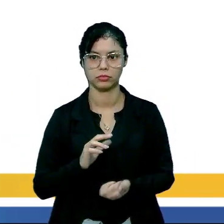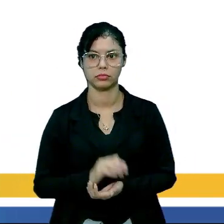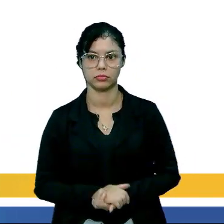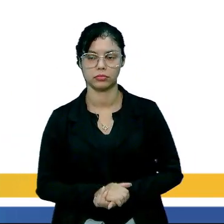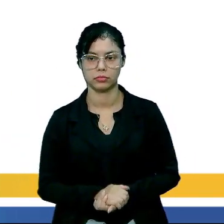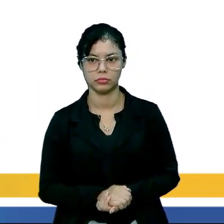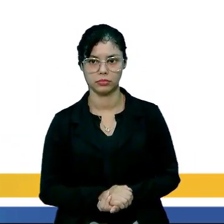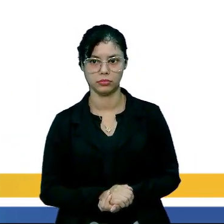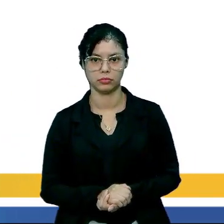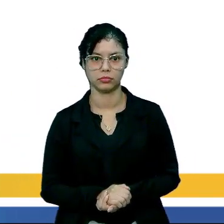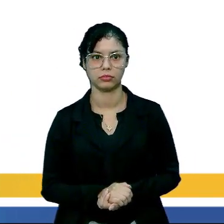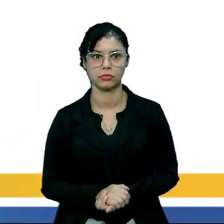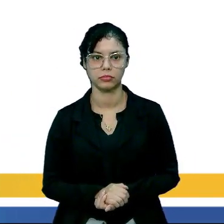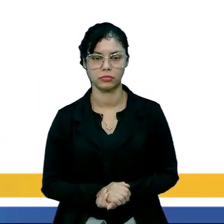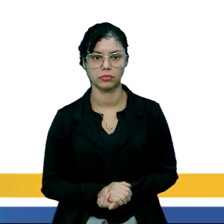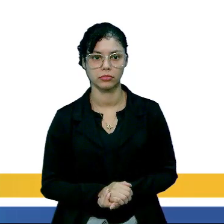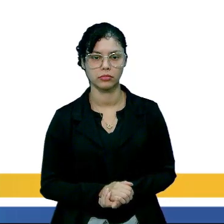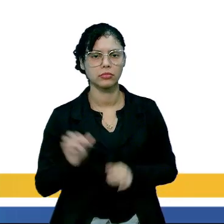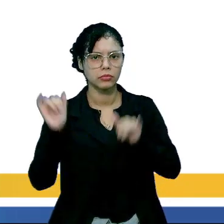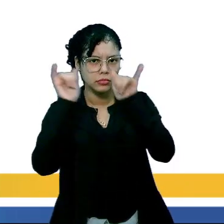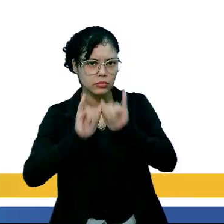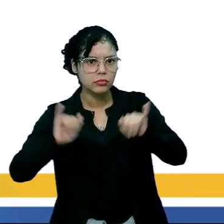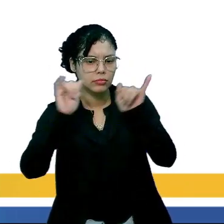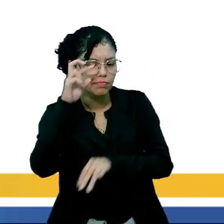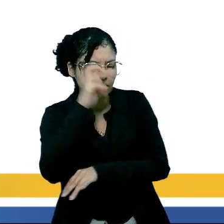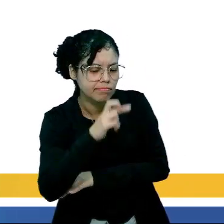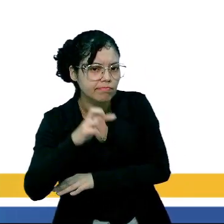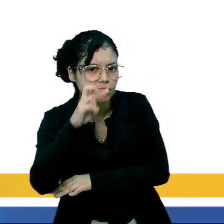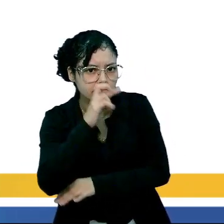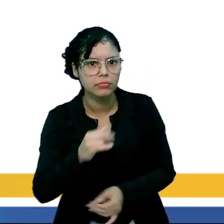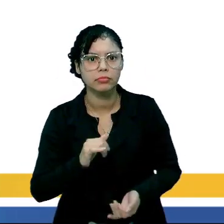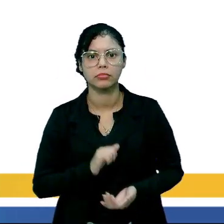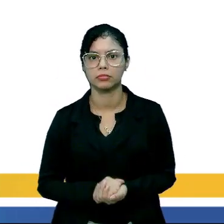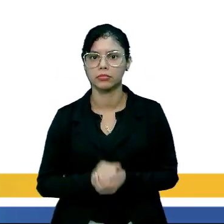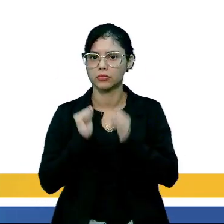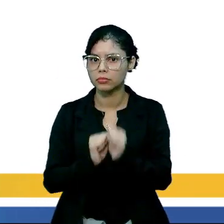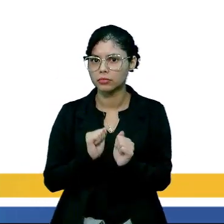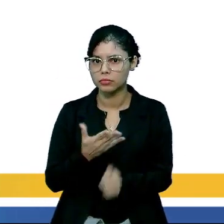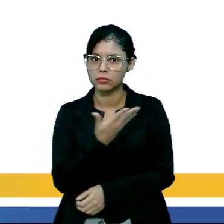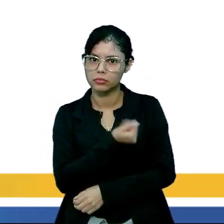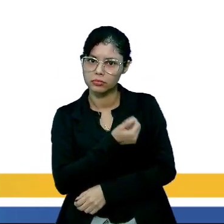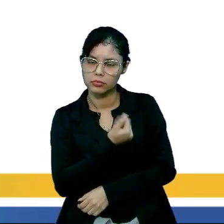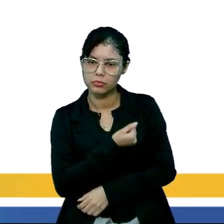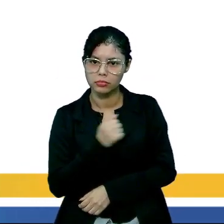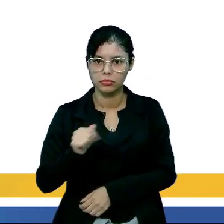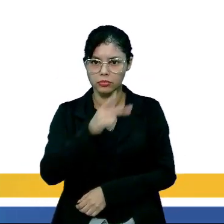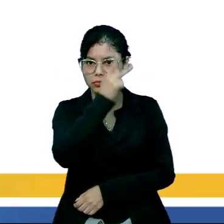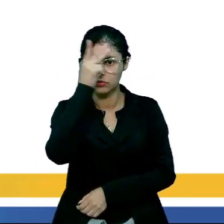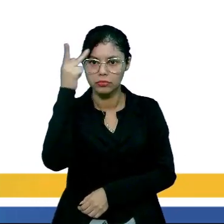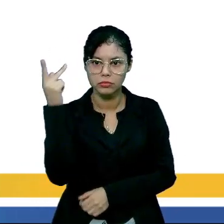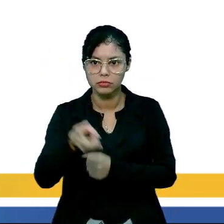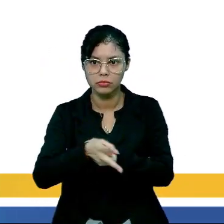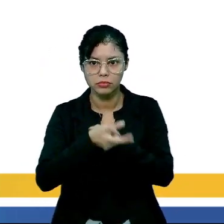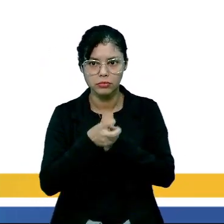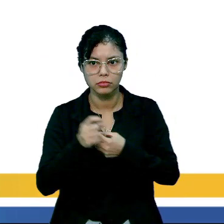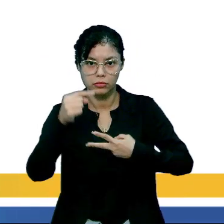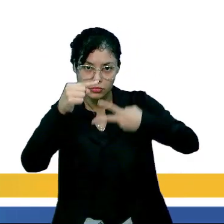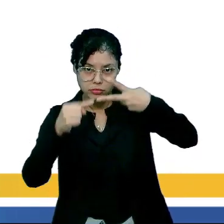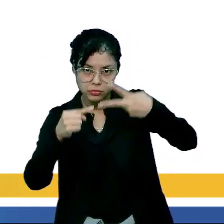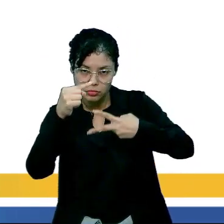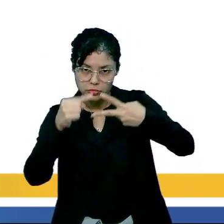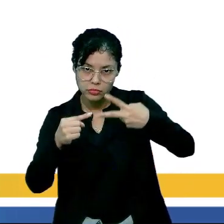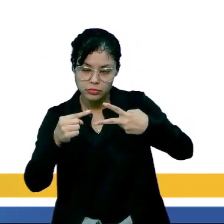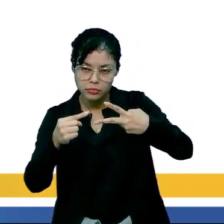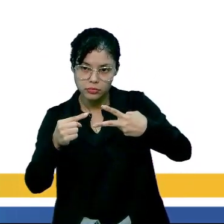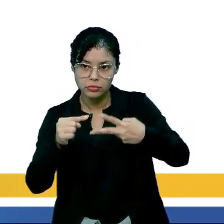um desses vírus. Analisando as informações, pode-se afirmar que o número de